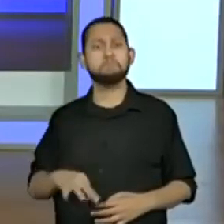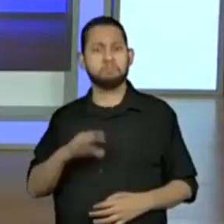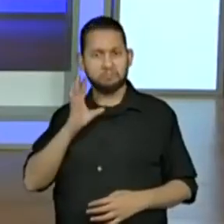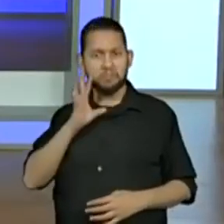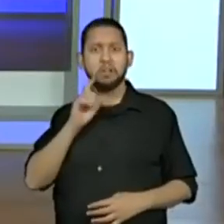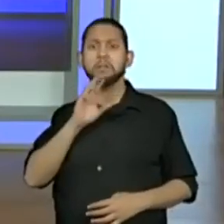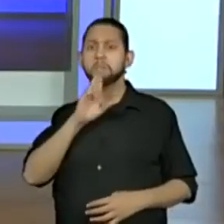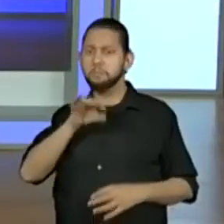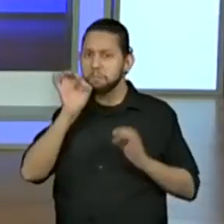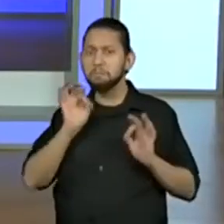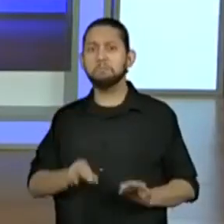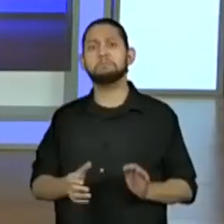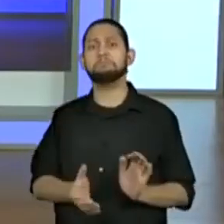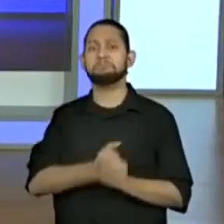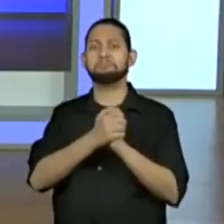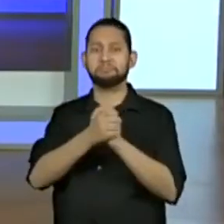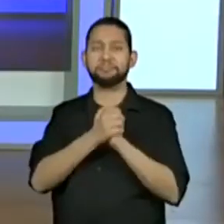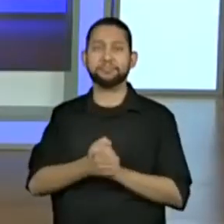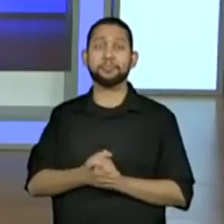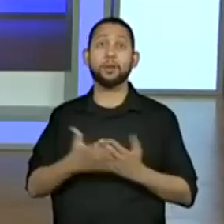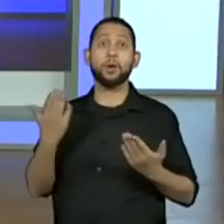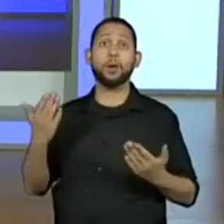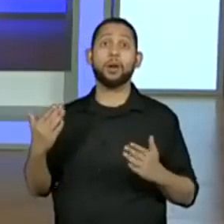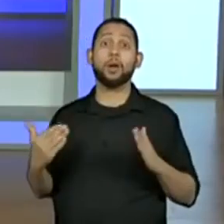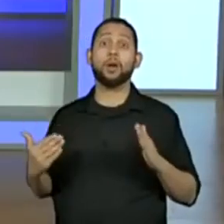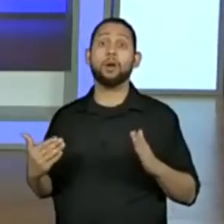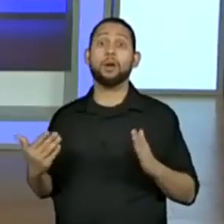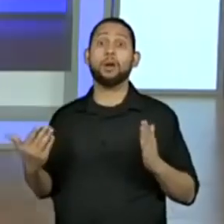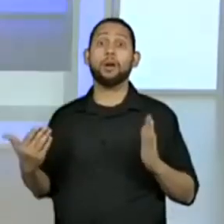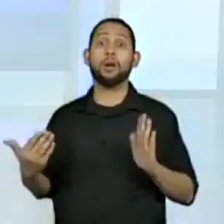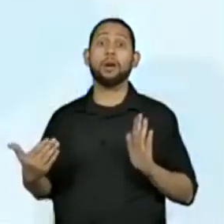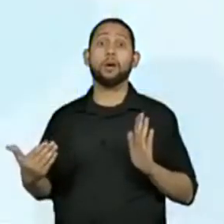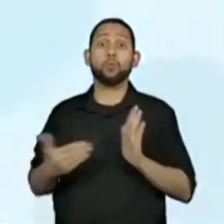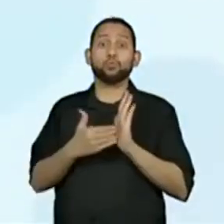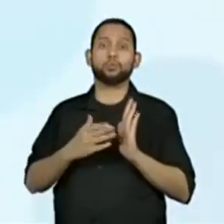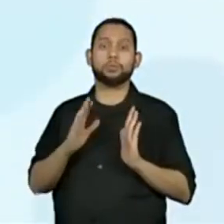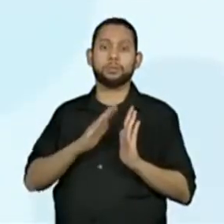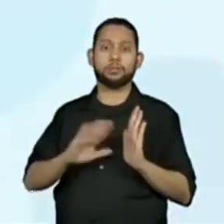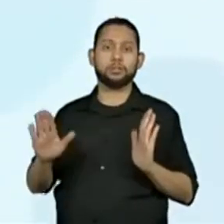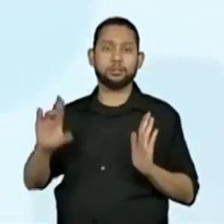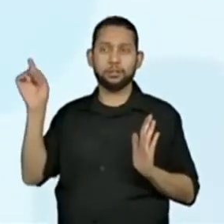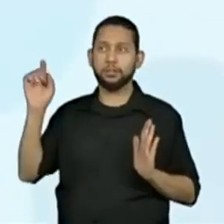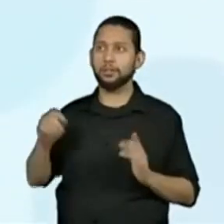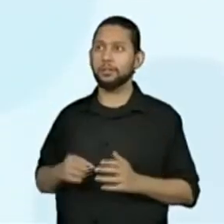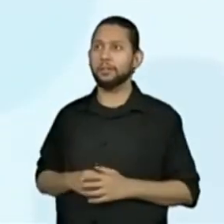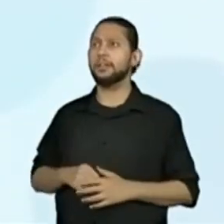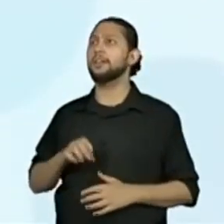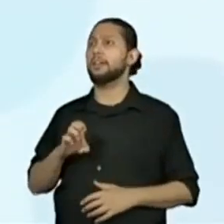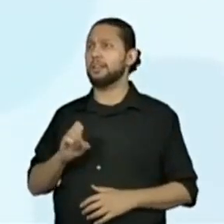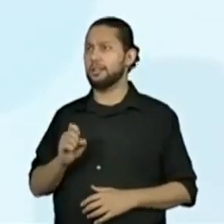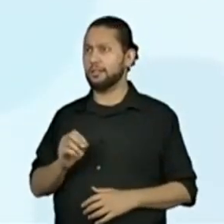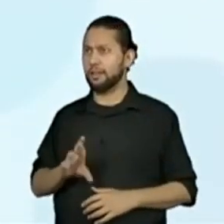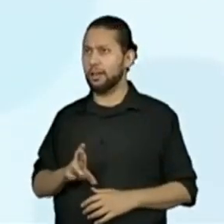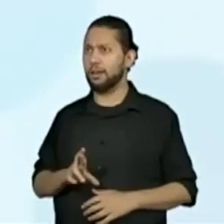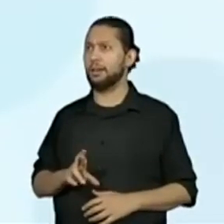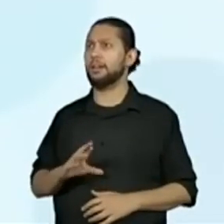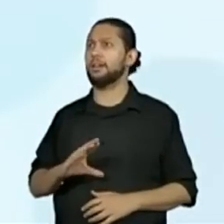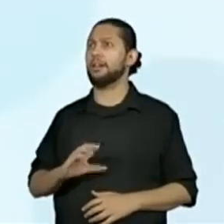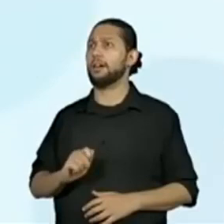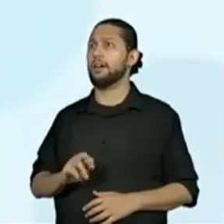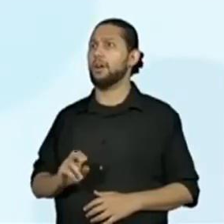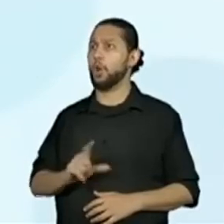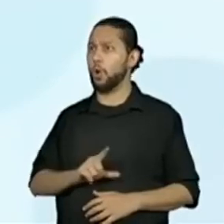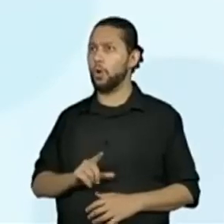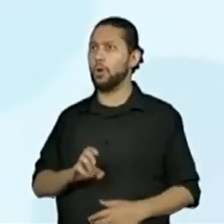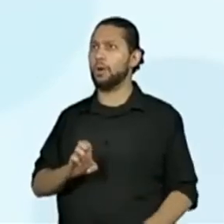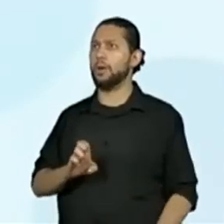Então, vamos para mais um, essa última, ficou muito fácil para vocês. Olha só, Esther também acertou, Caroline, Enzo,